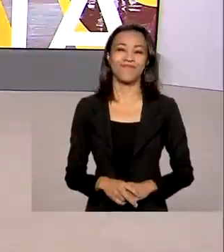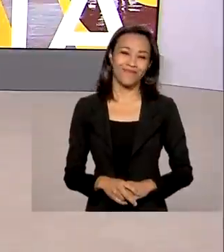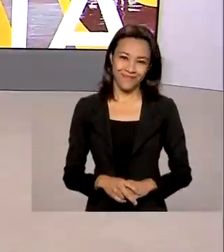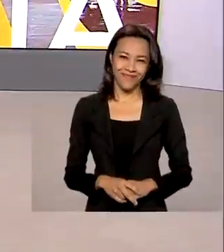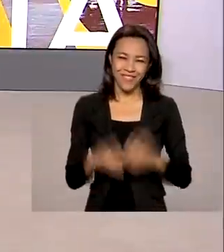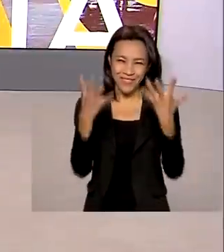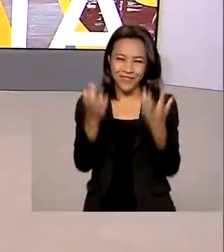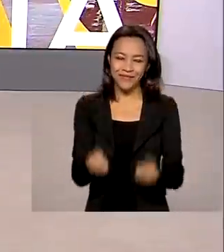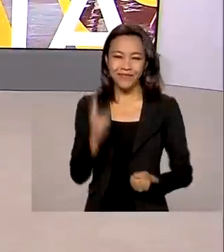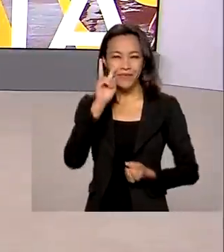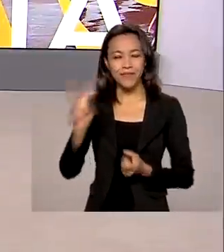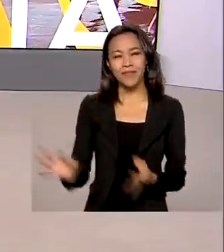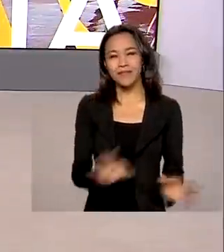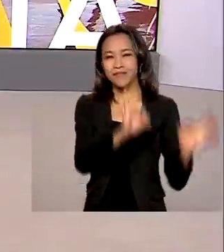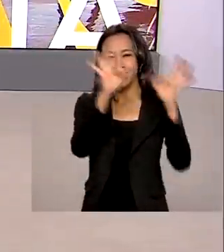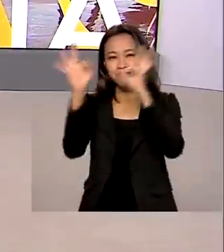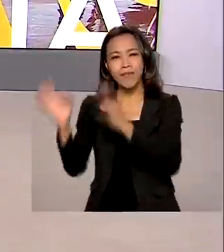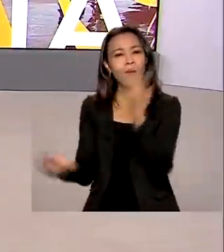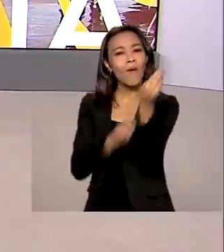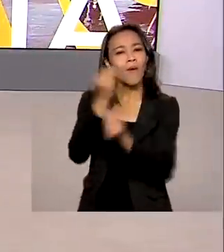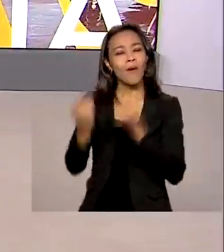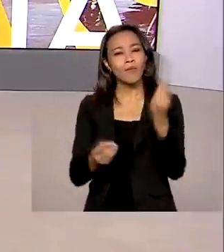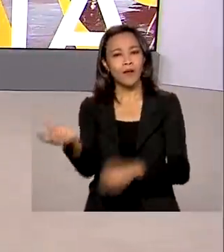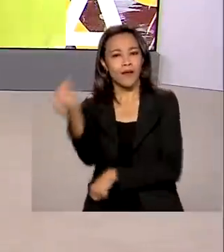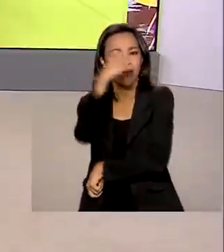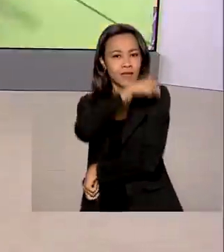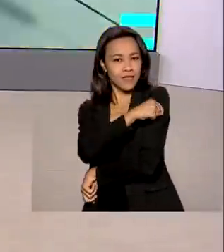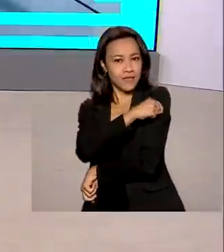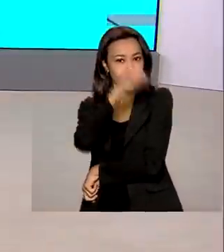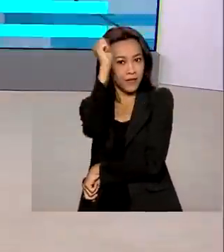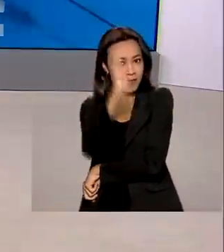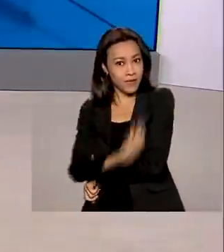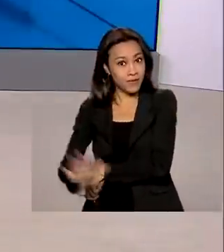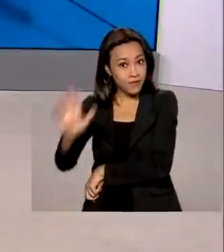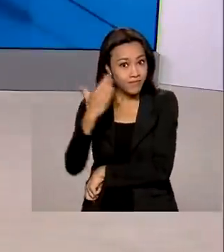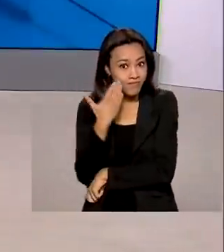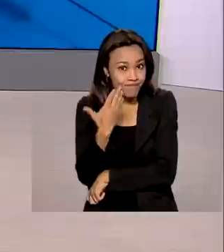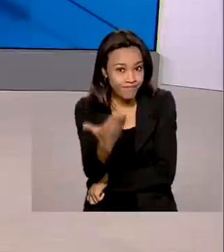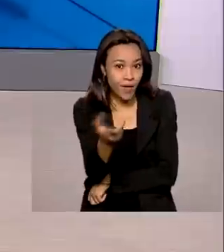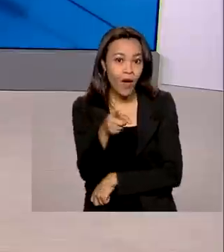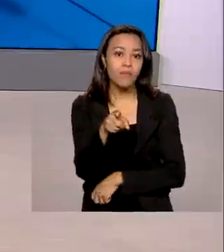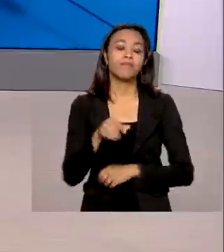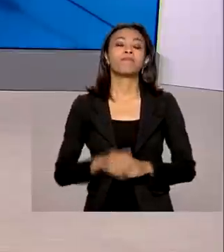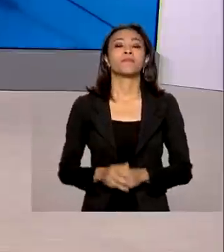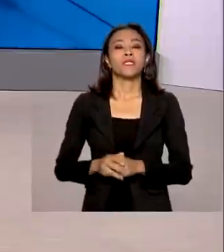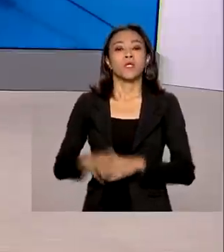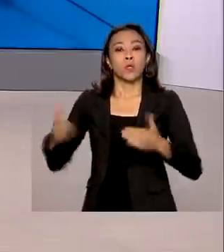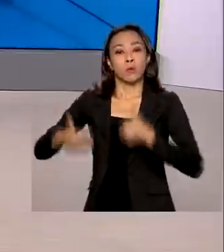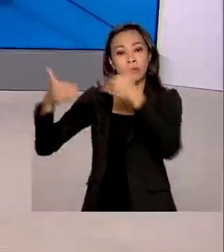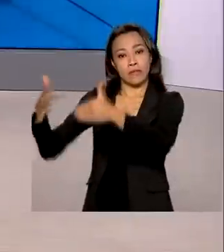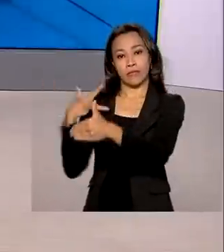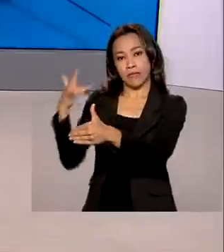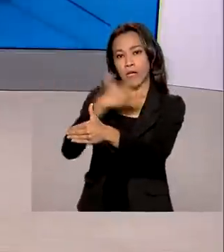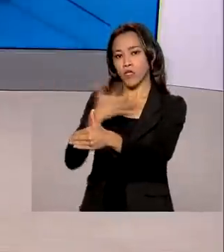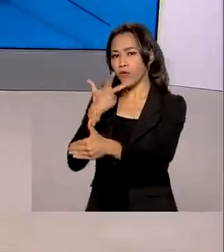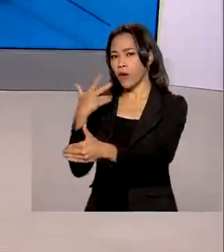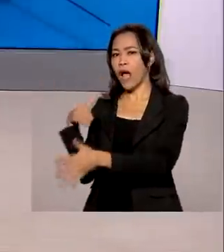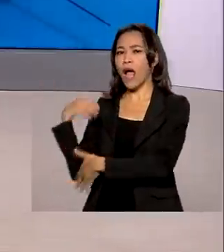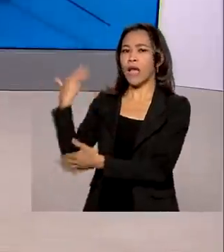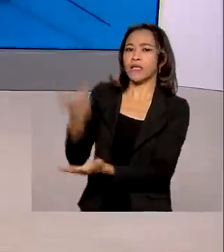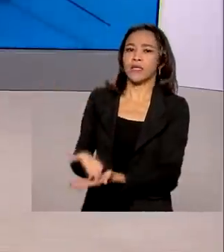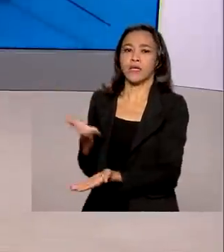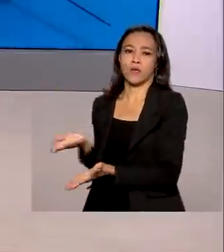Vamos ver agora como está a vacinação contra a Covid-19 pelo país? Olha, segundo o Ministério da Saúde, até agora foram